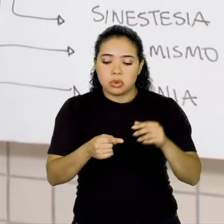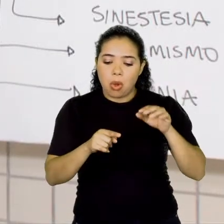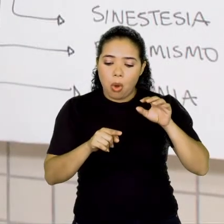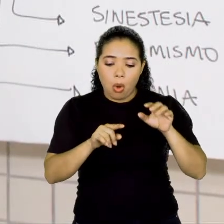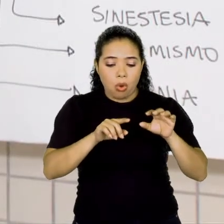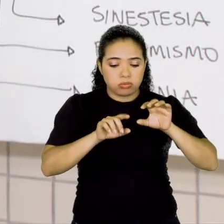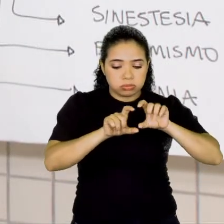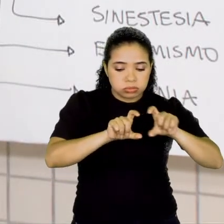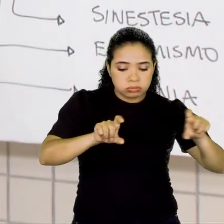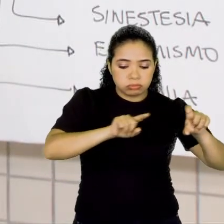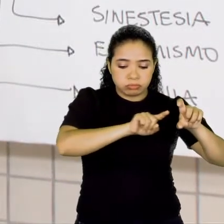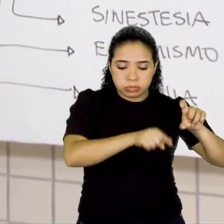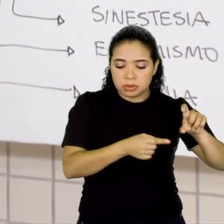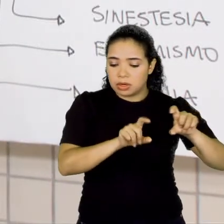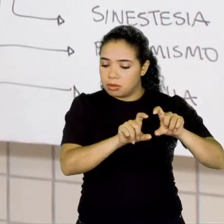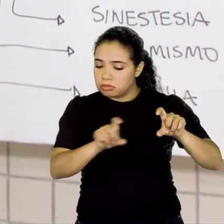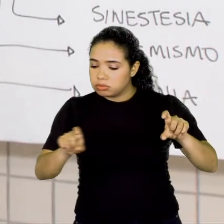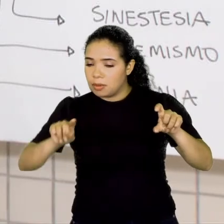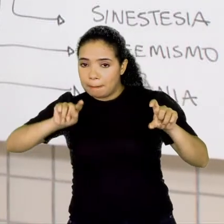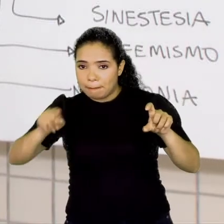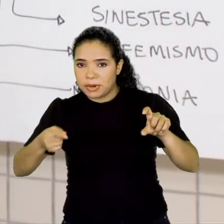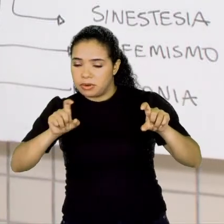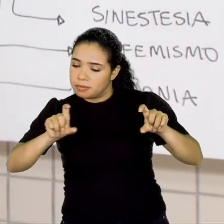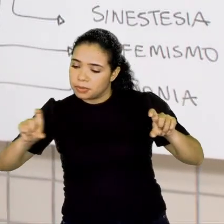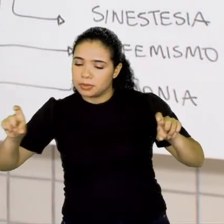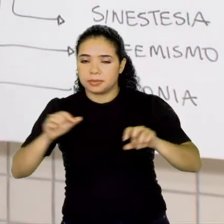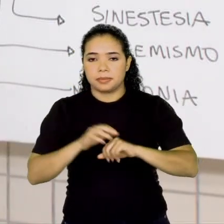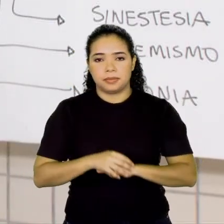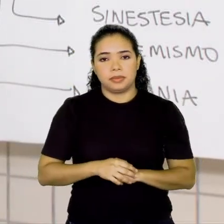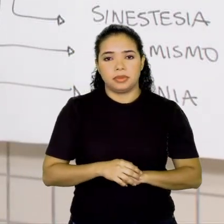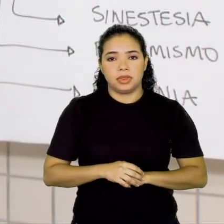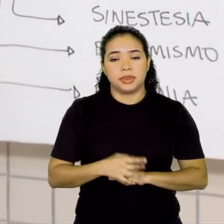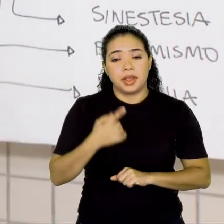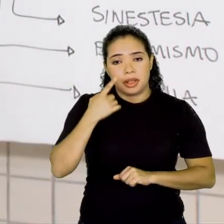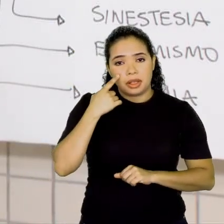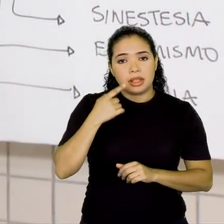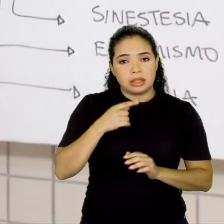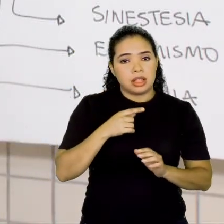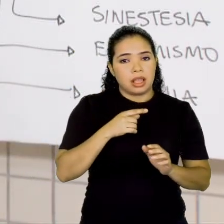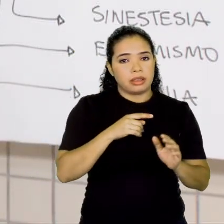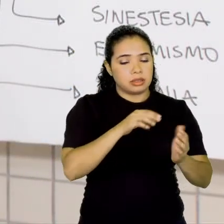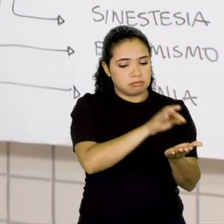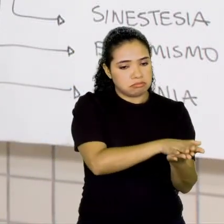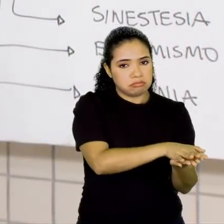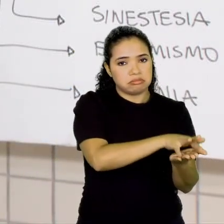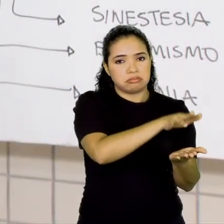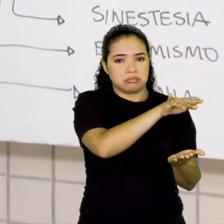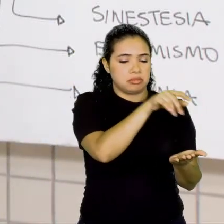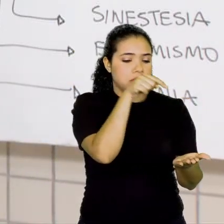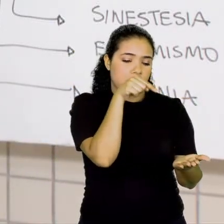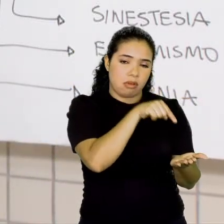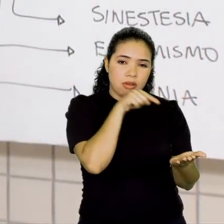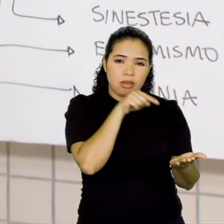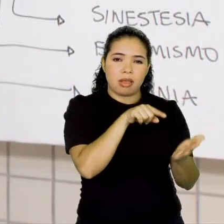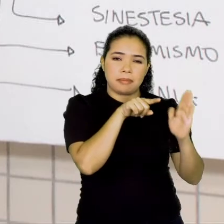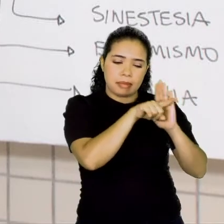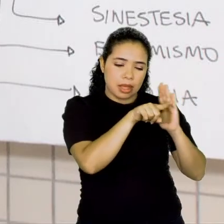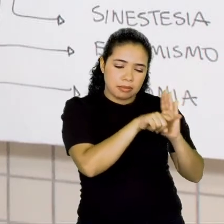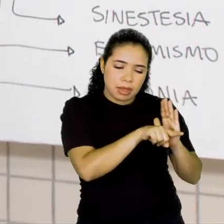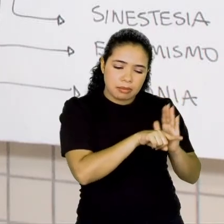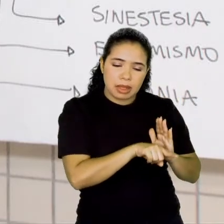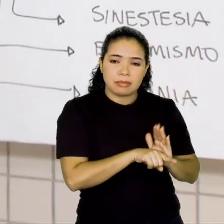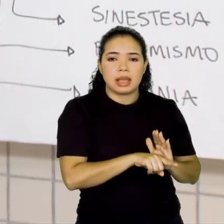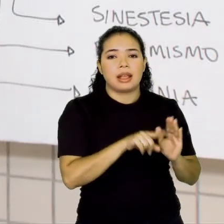E aí, lá no bloco de vocês, tem algumas questões para vocês observarem por que utilizou a vírgula, ponto e vírgula e os dois pontos.